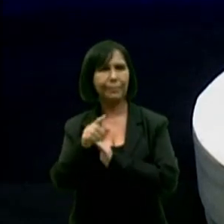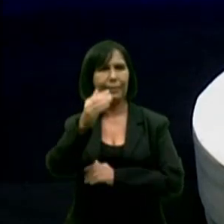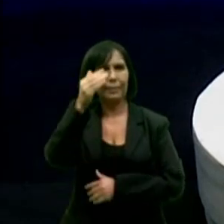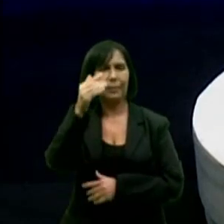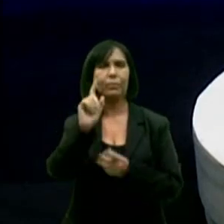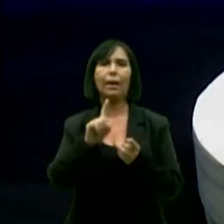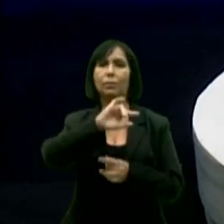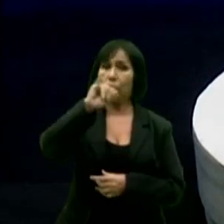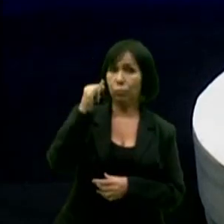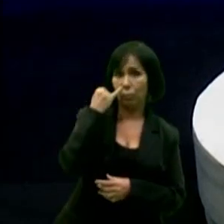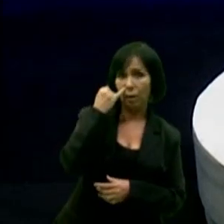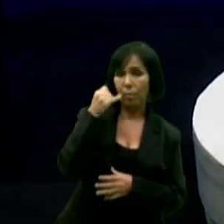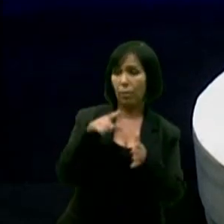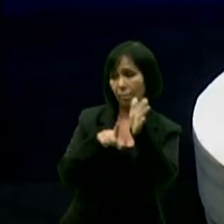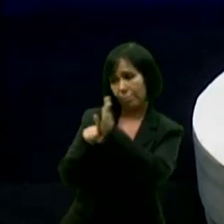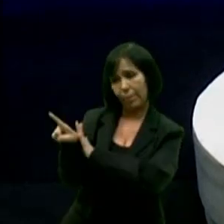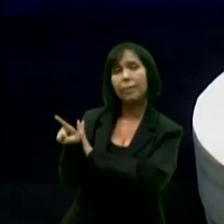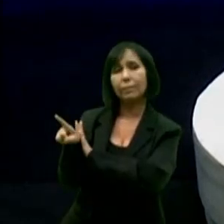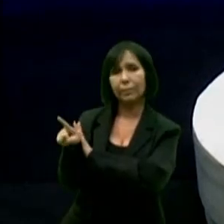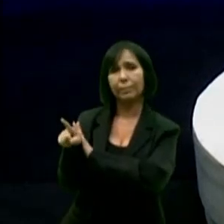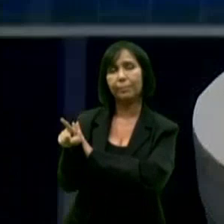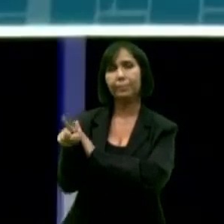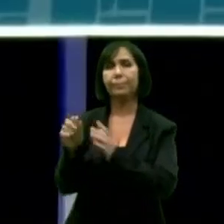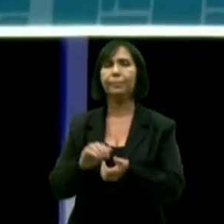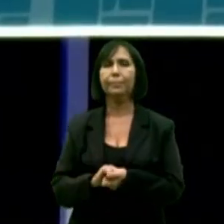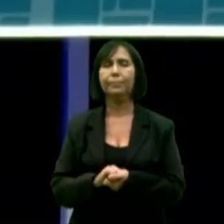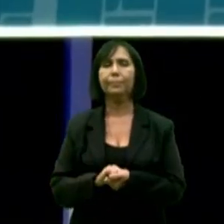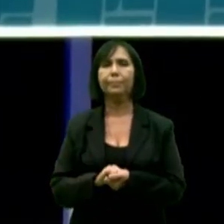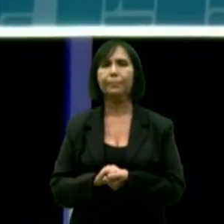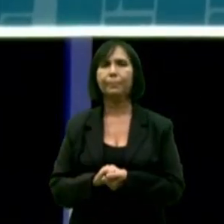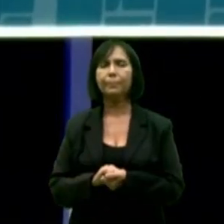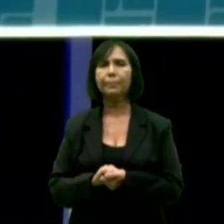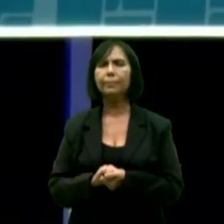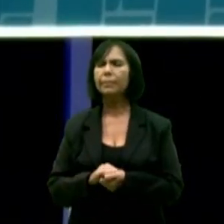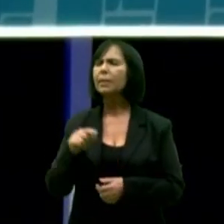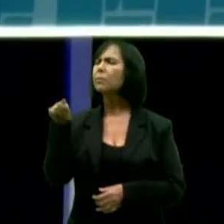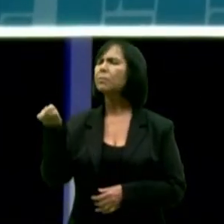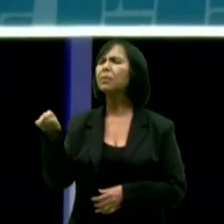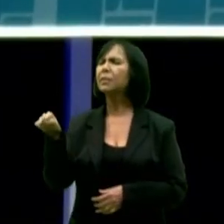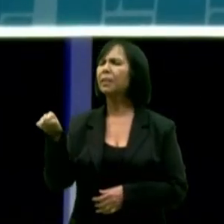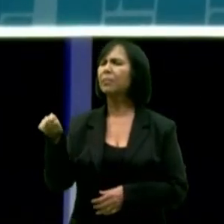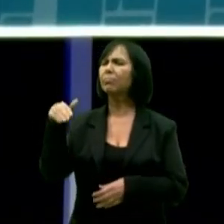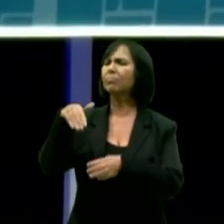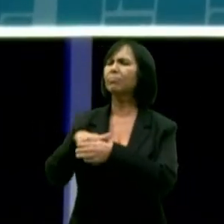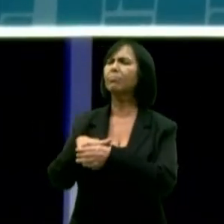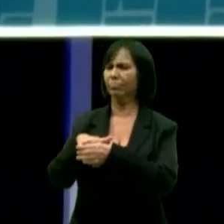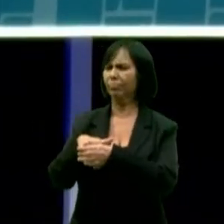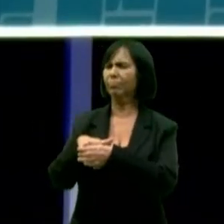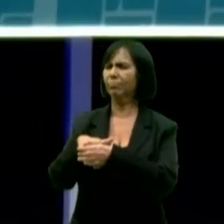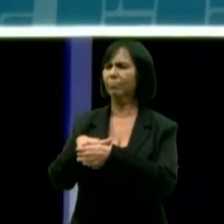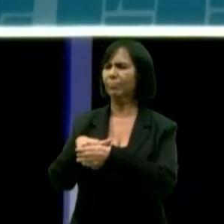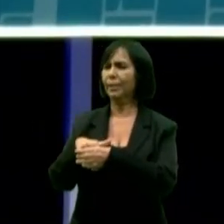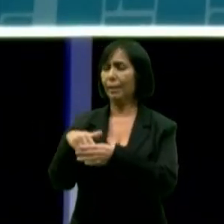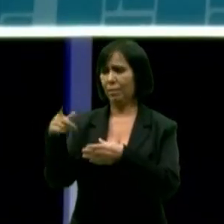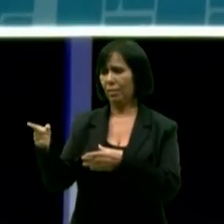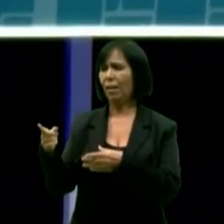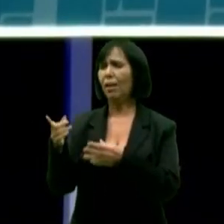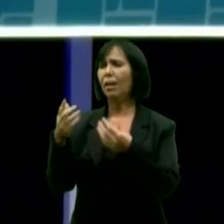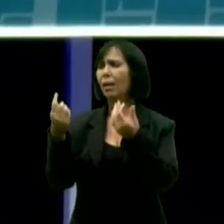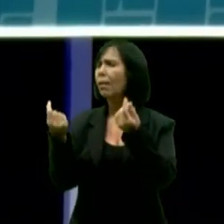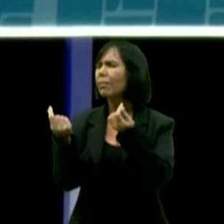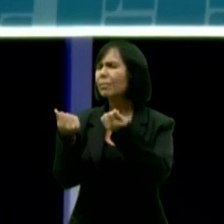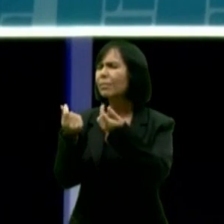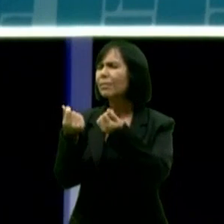João Azevedo. 30 segundos, candidato. Candidato, você votou a favor do teto de gastos. Isso limitou investimentos na